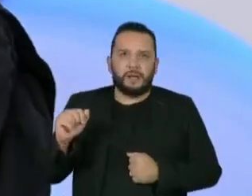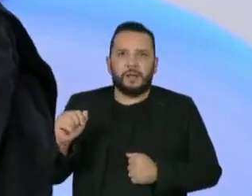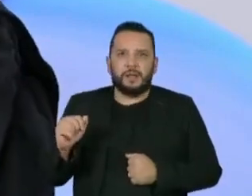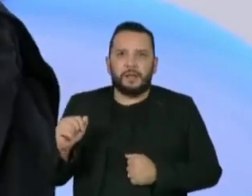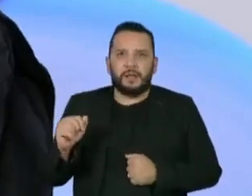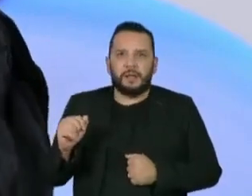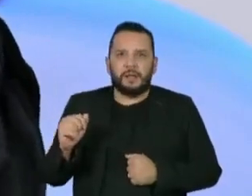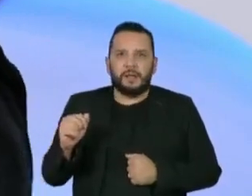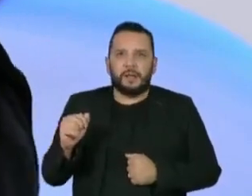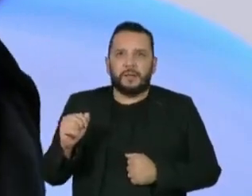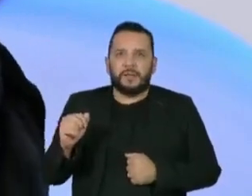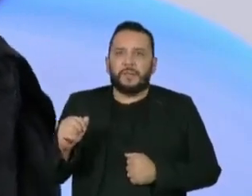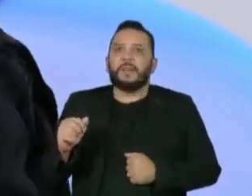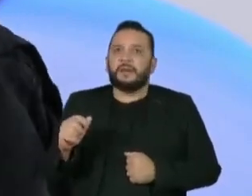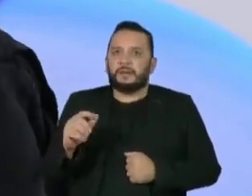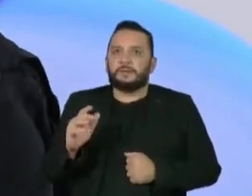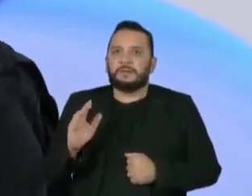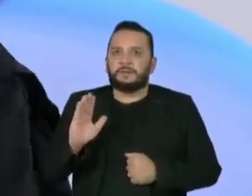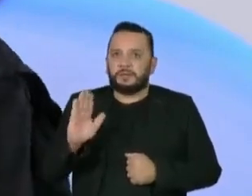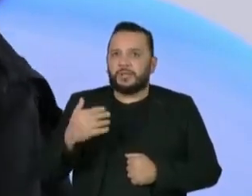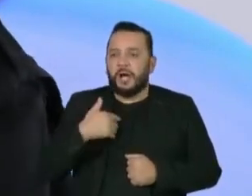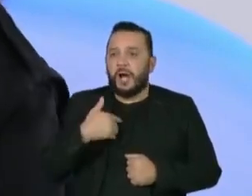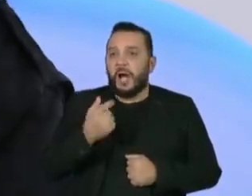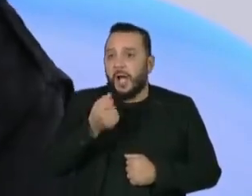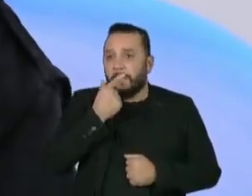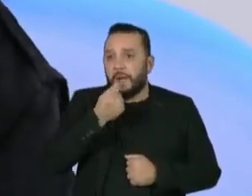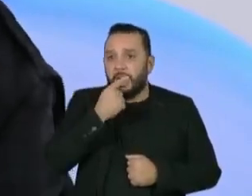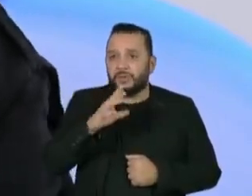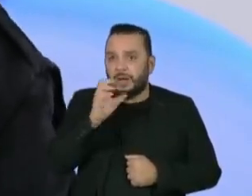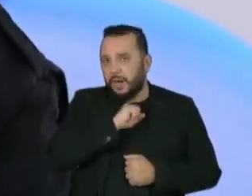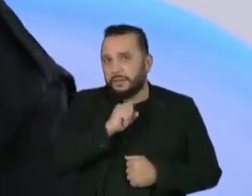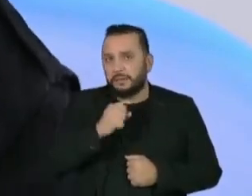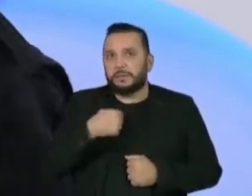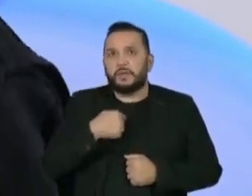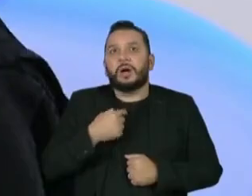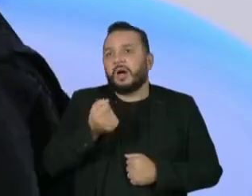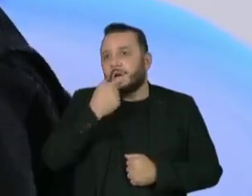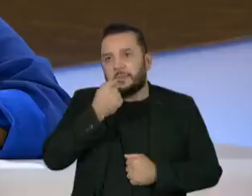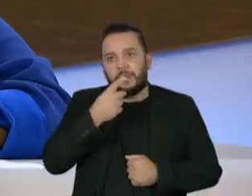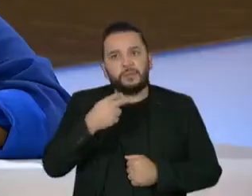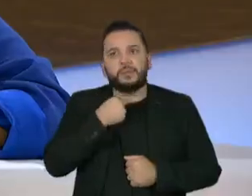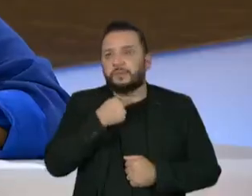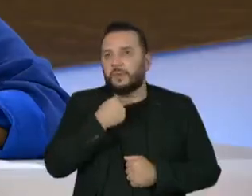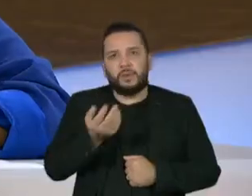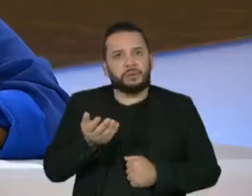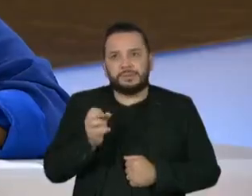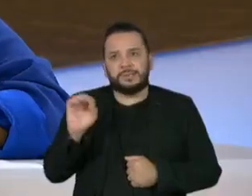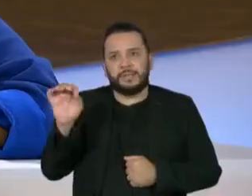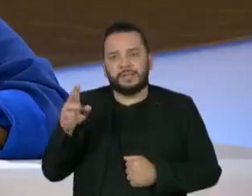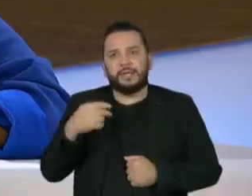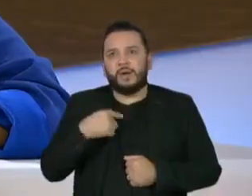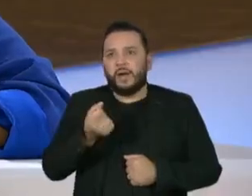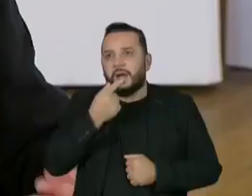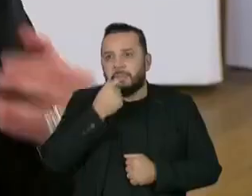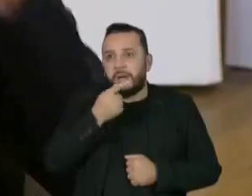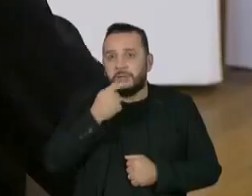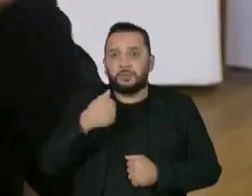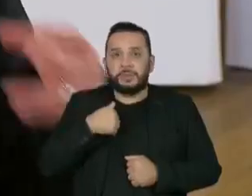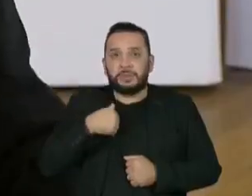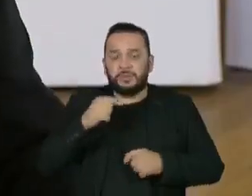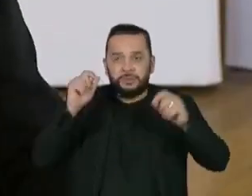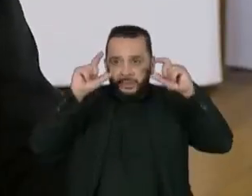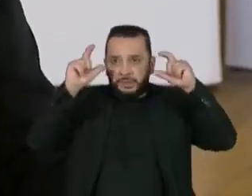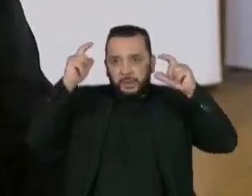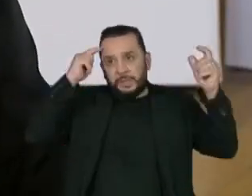eu tomei, eu falei, vou tomar meu remédio rápido, porque depois que eu tomar o remédio, eu não posso sair. Aí eu tomei. Mas mesmo assim,